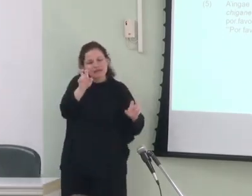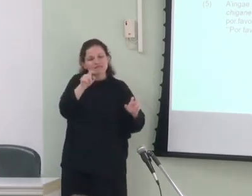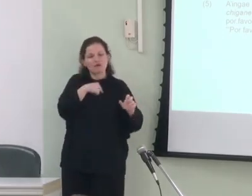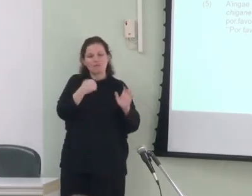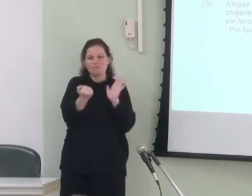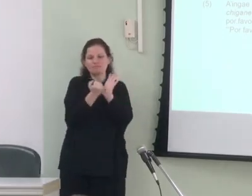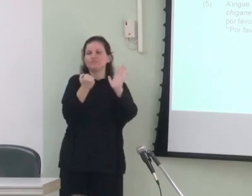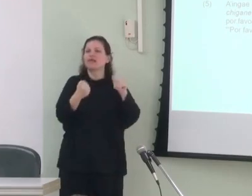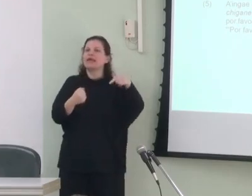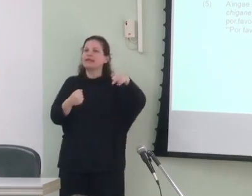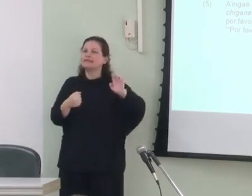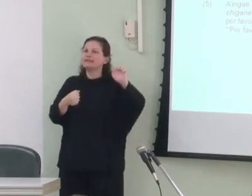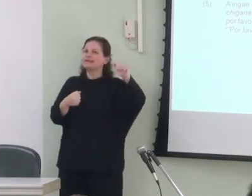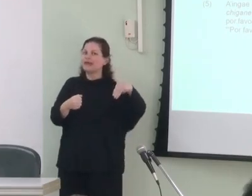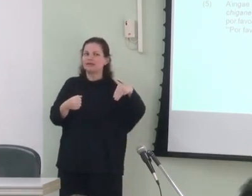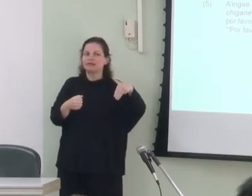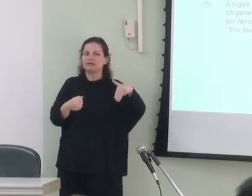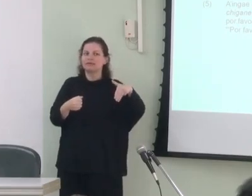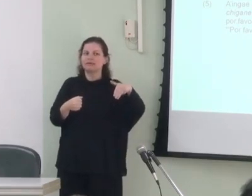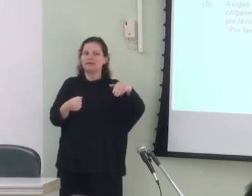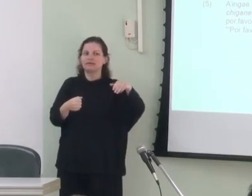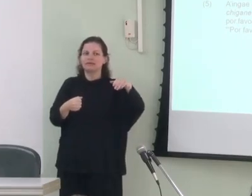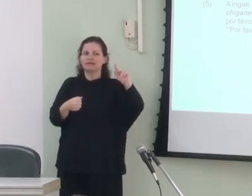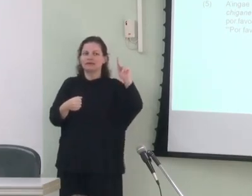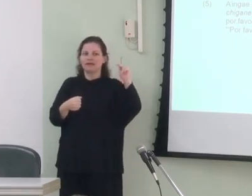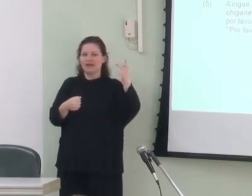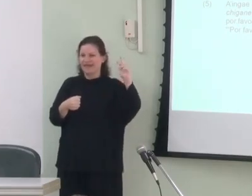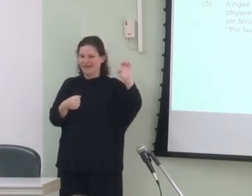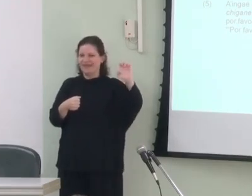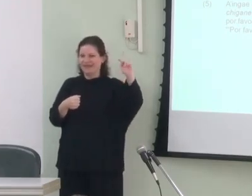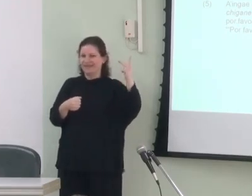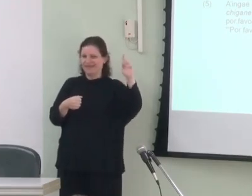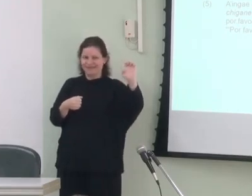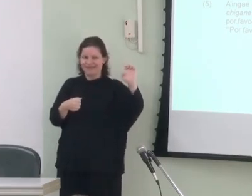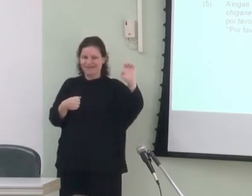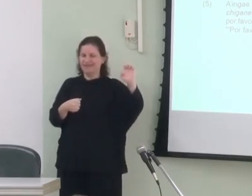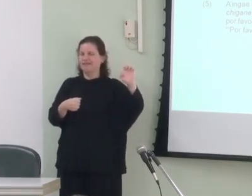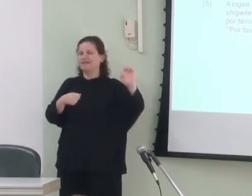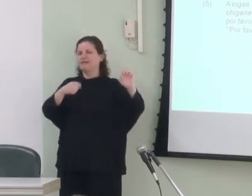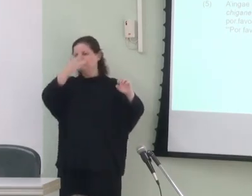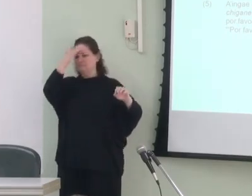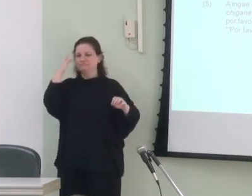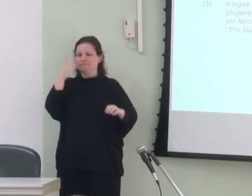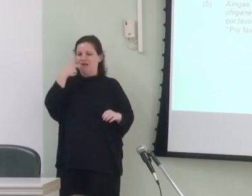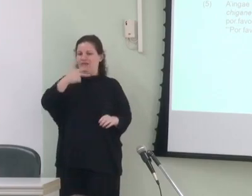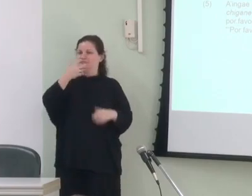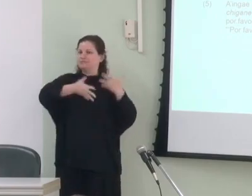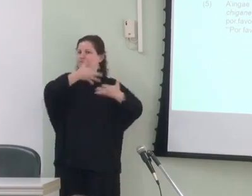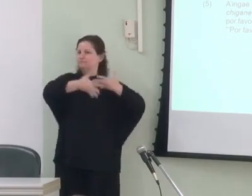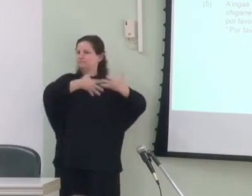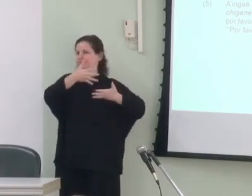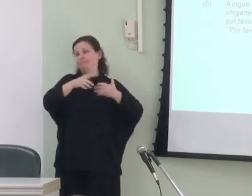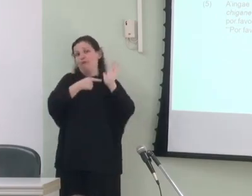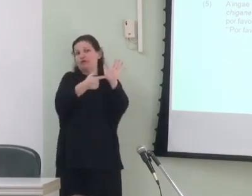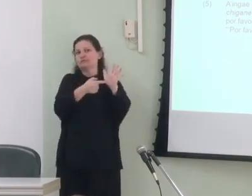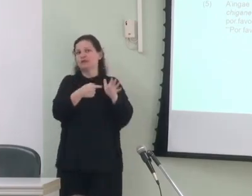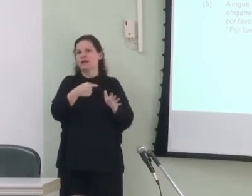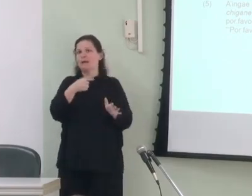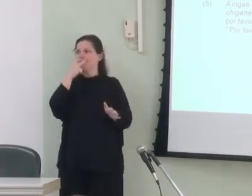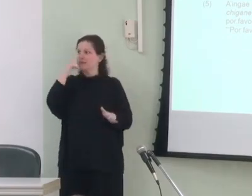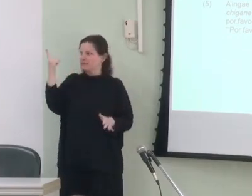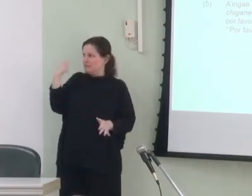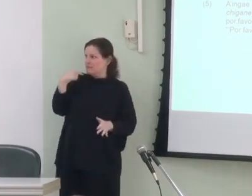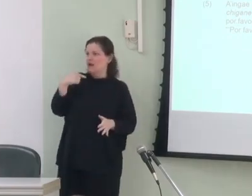morfema quem por meio do qual o falante sinaliza que está citando uma ordem